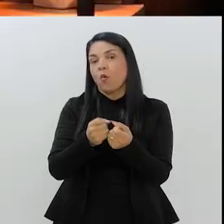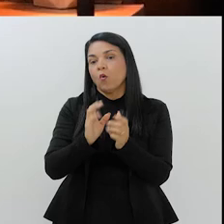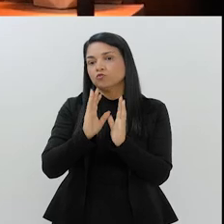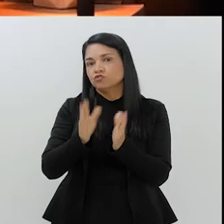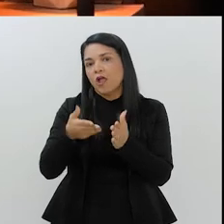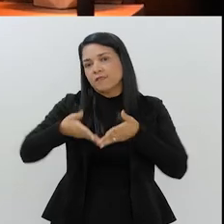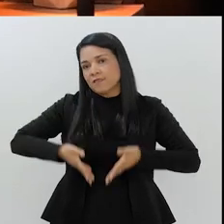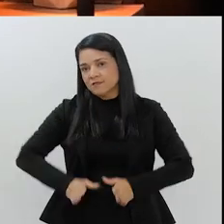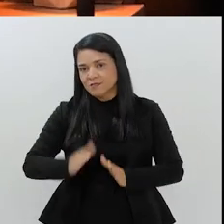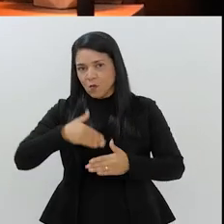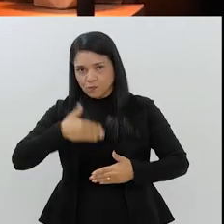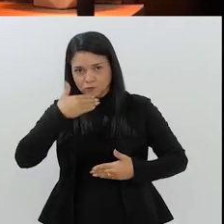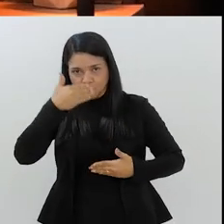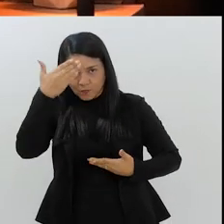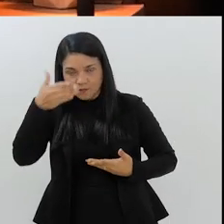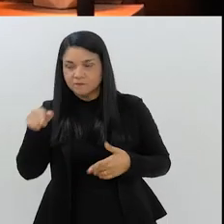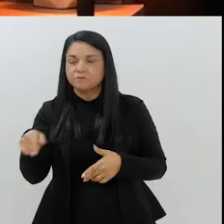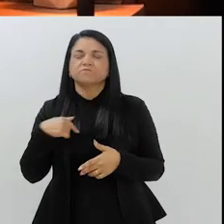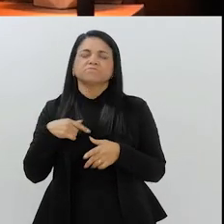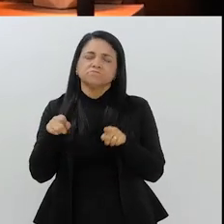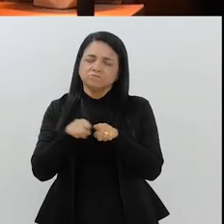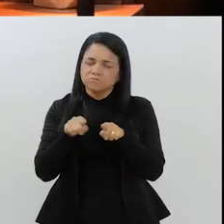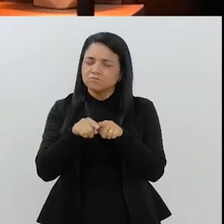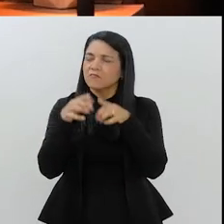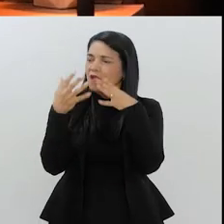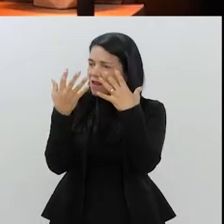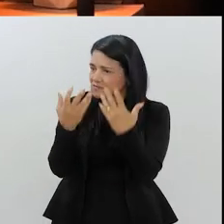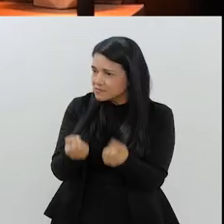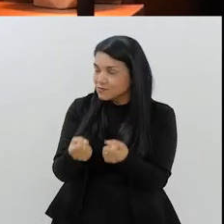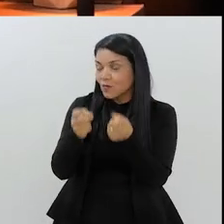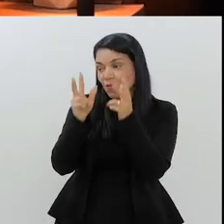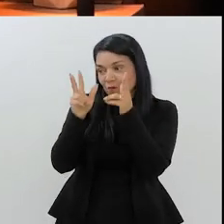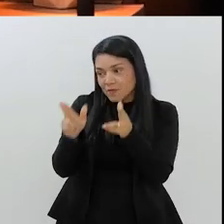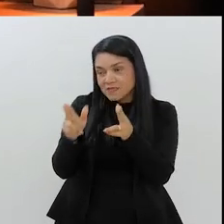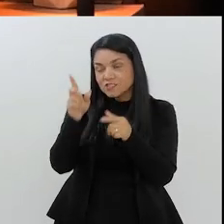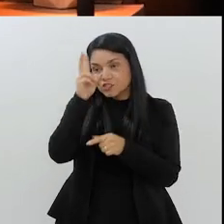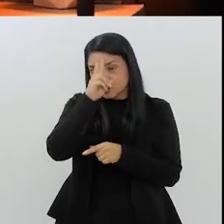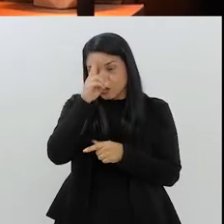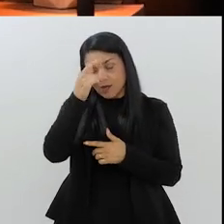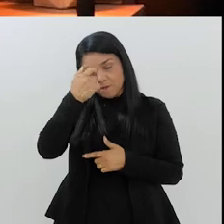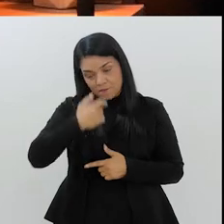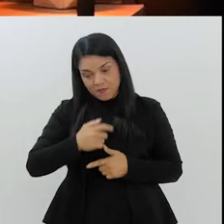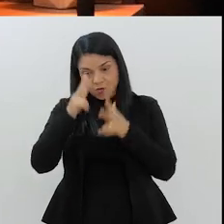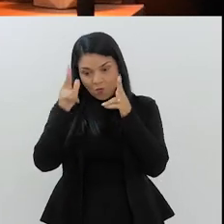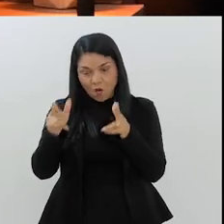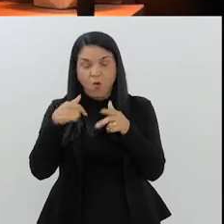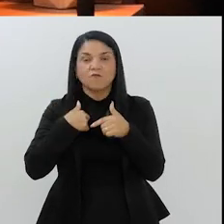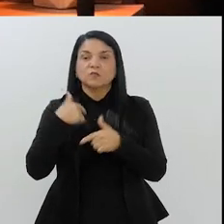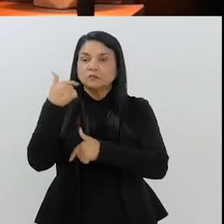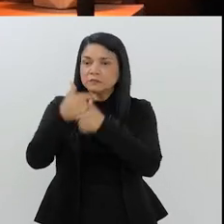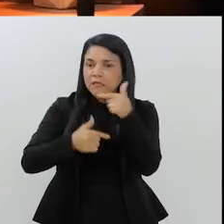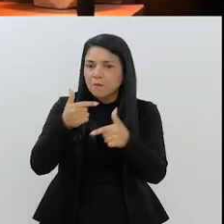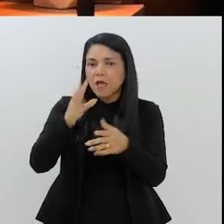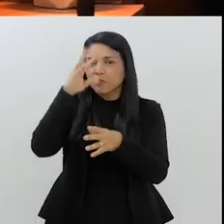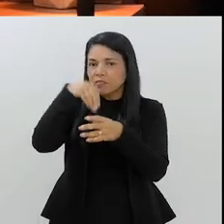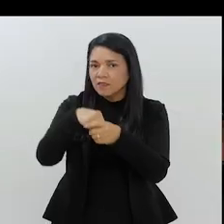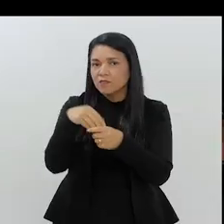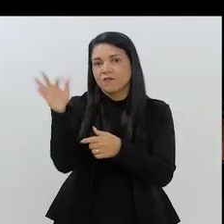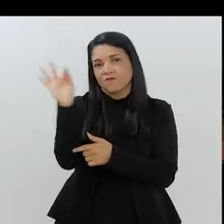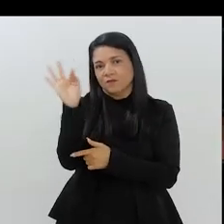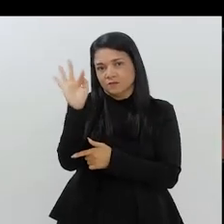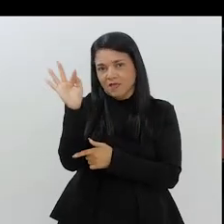se converteu. Ela foi através... Foi parecido com a minha história, foi também através de um trabalho de faculdade,